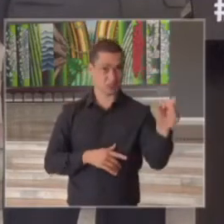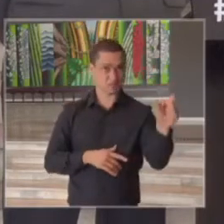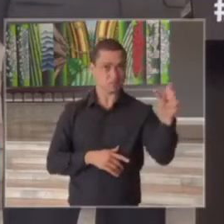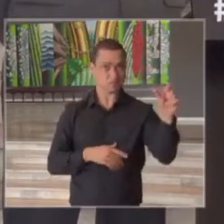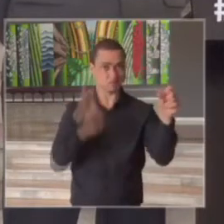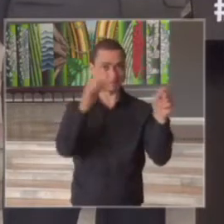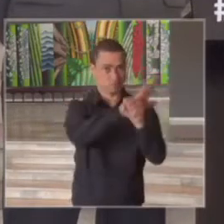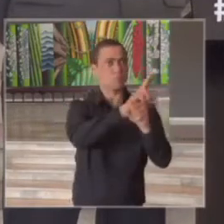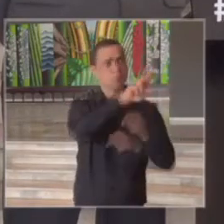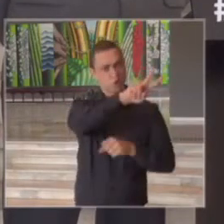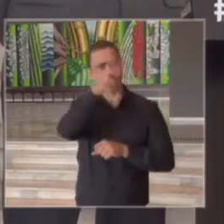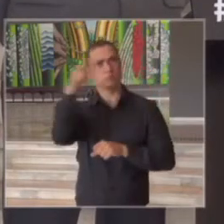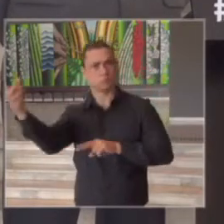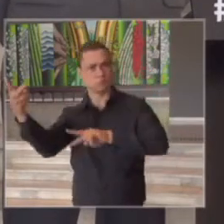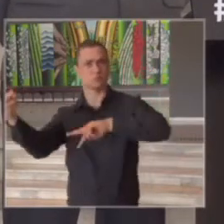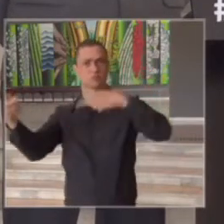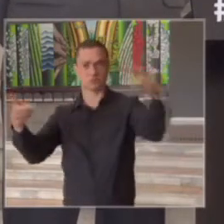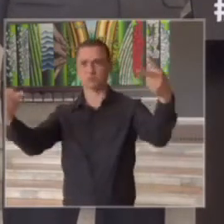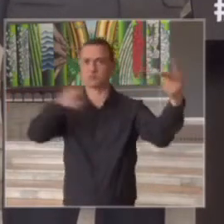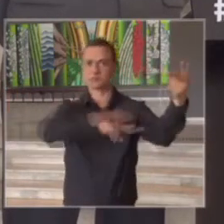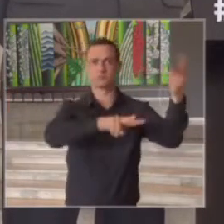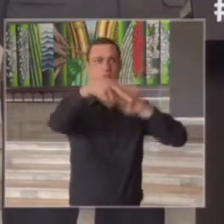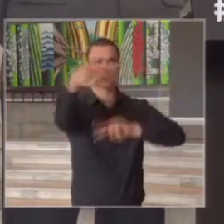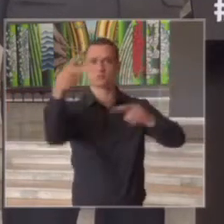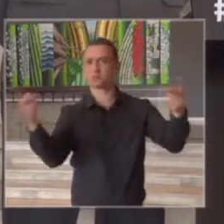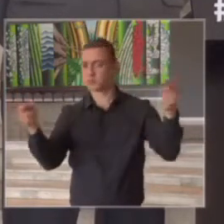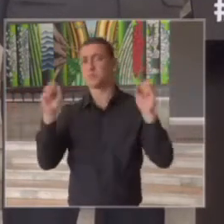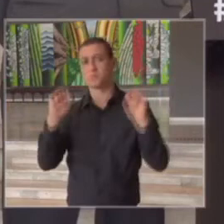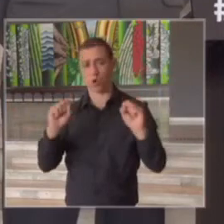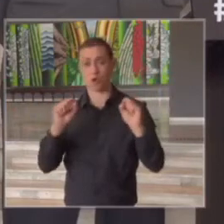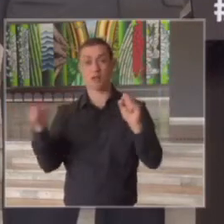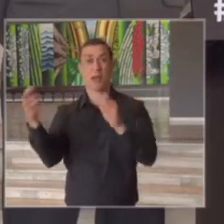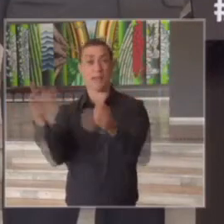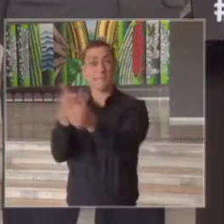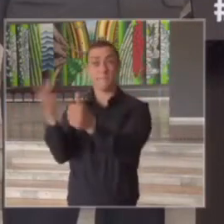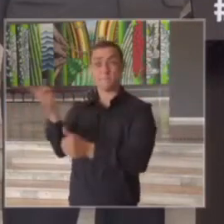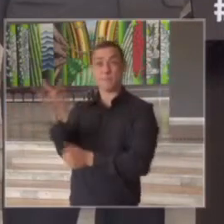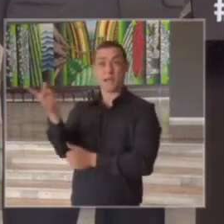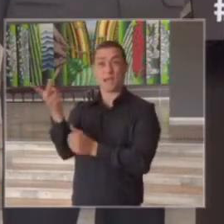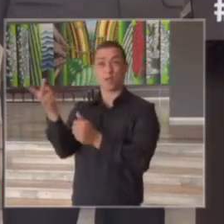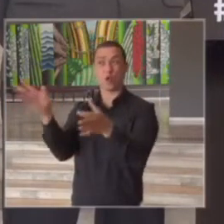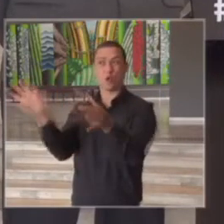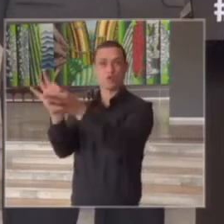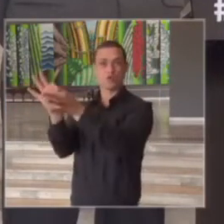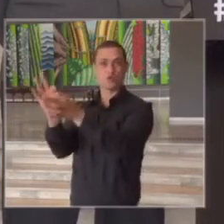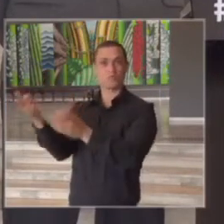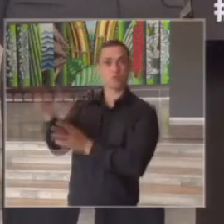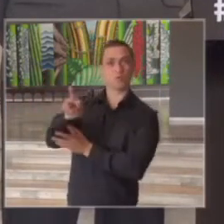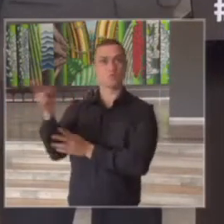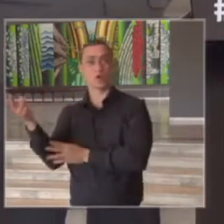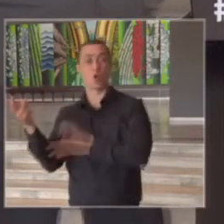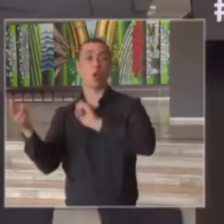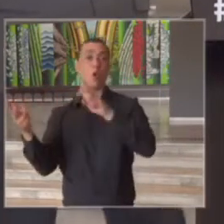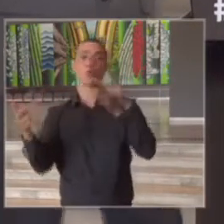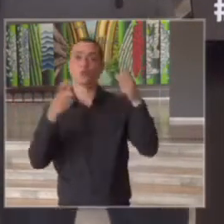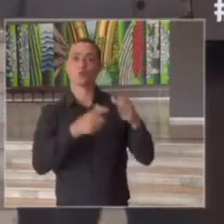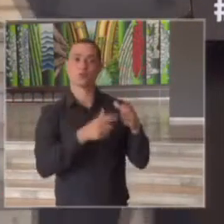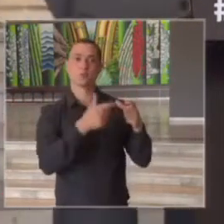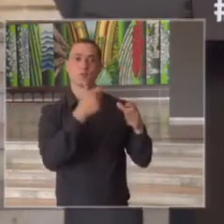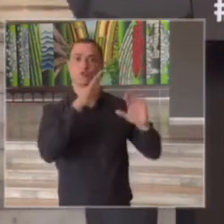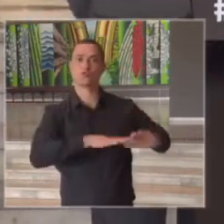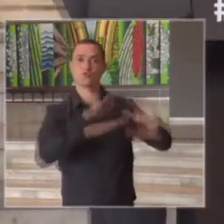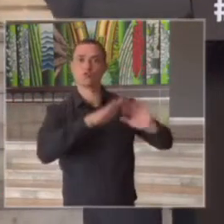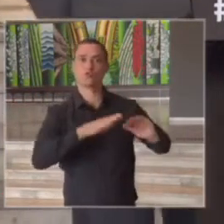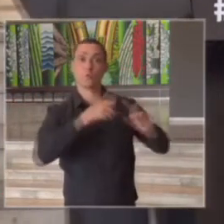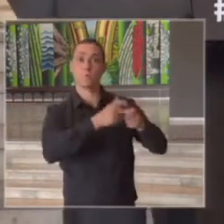dentro de uma regional ou entre regionais vizinhas ou conurbadas ou então para uma região de um hospital